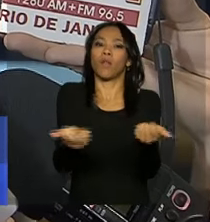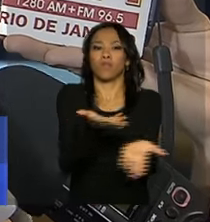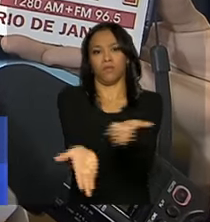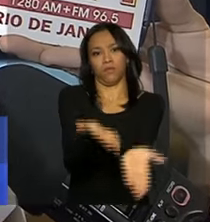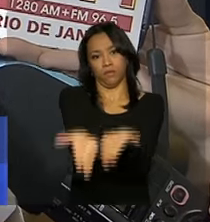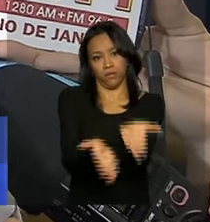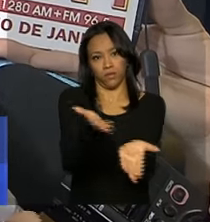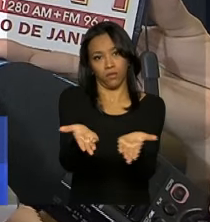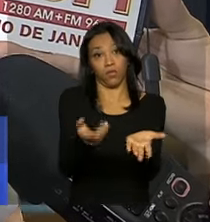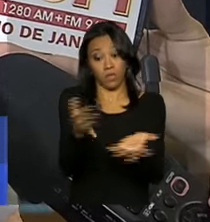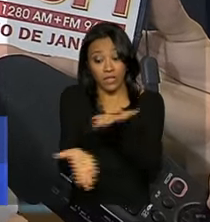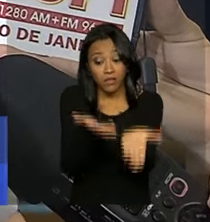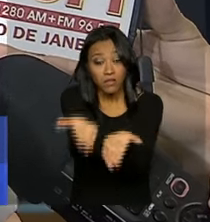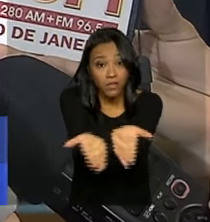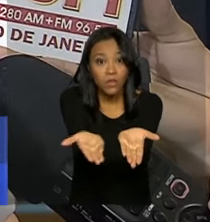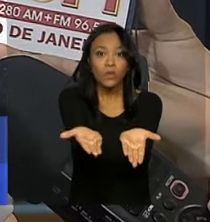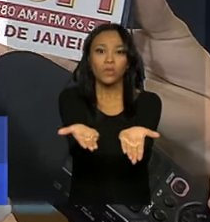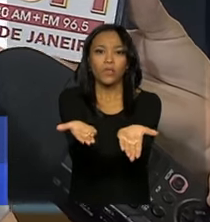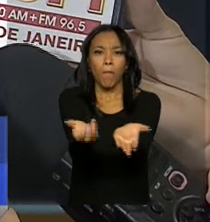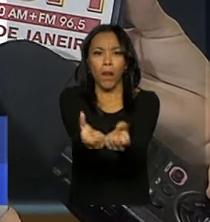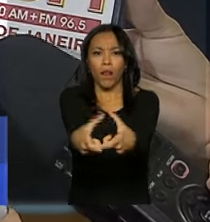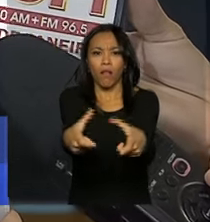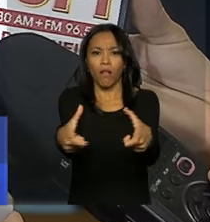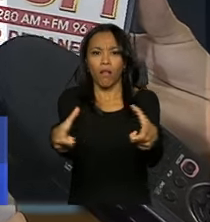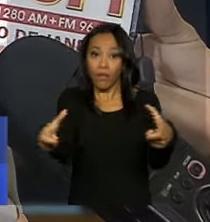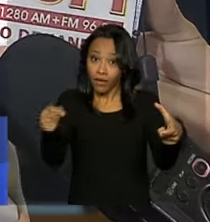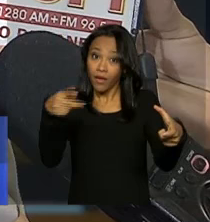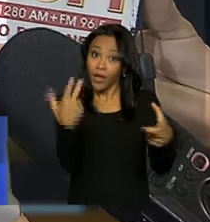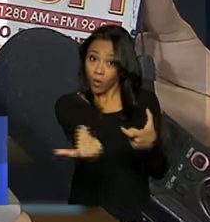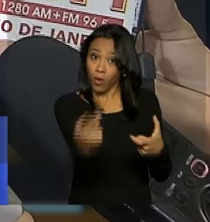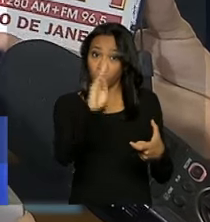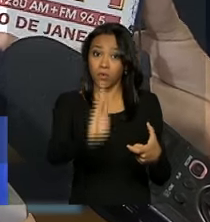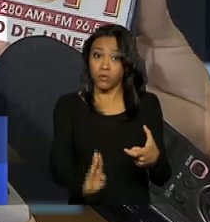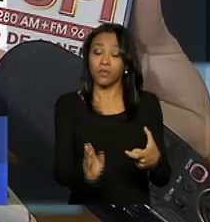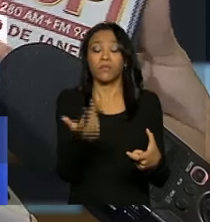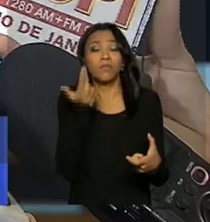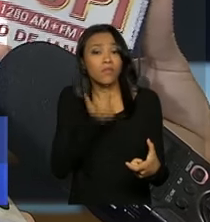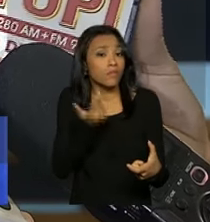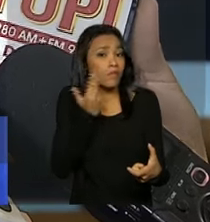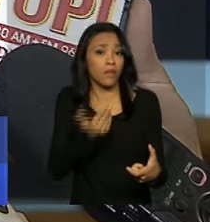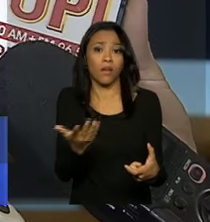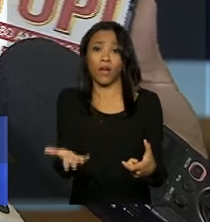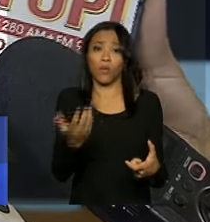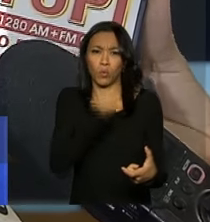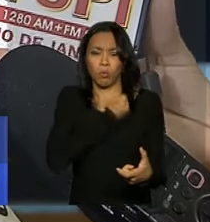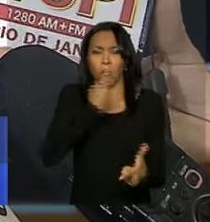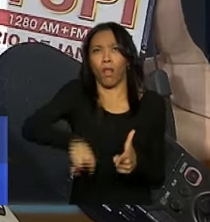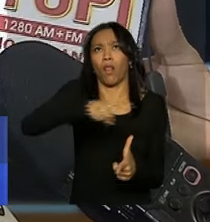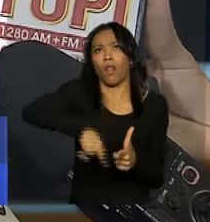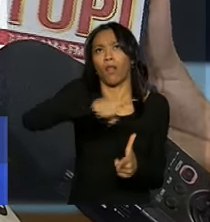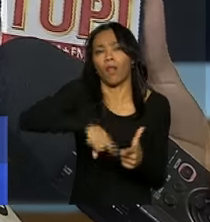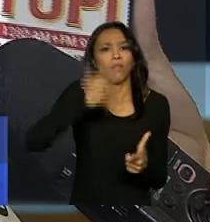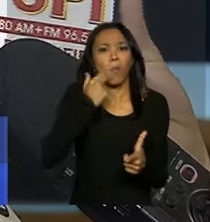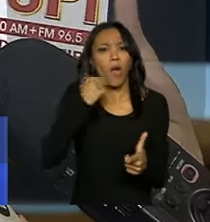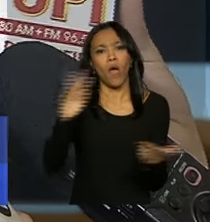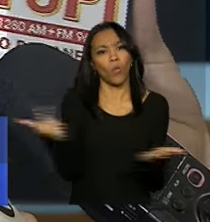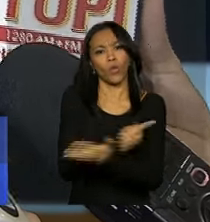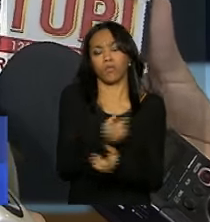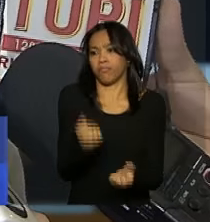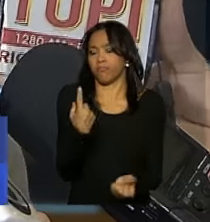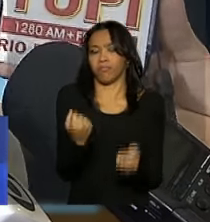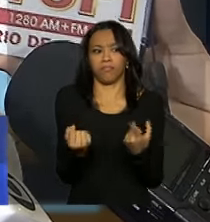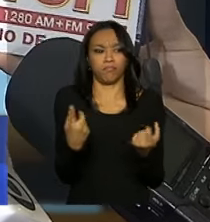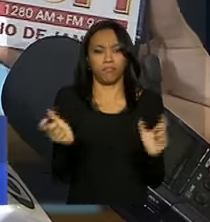À medida que o serviço esteja massificado, e é o caso do Brasil, é natural que a gente tenha um número de problemas, um número de demandas do